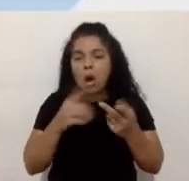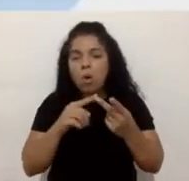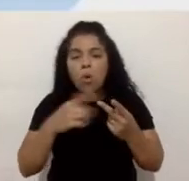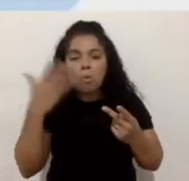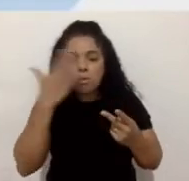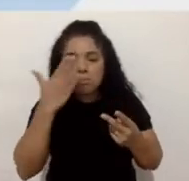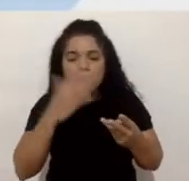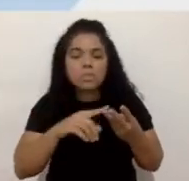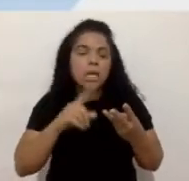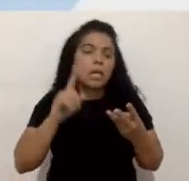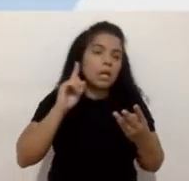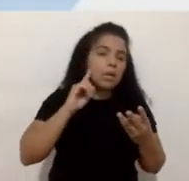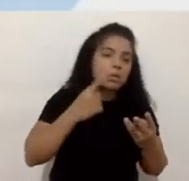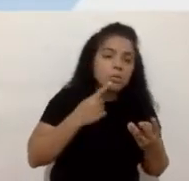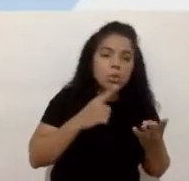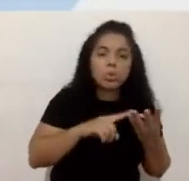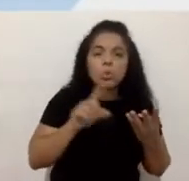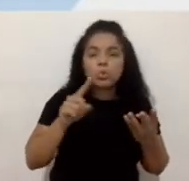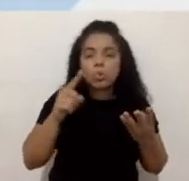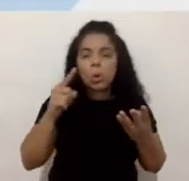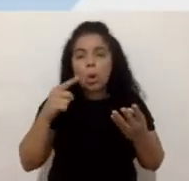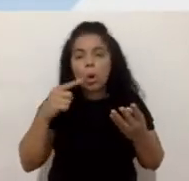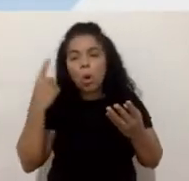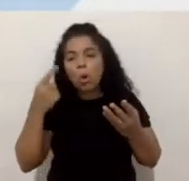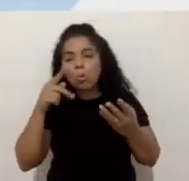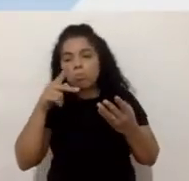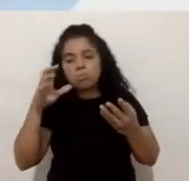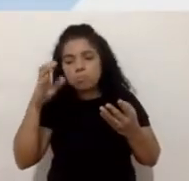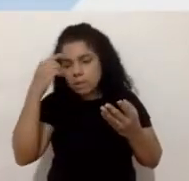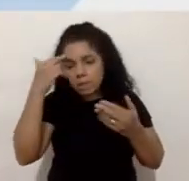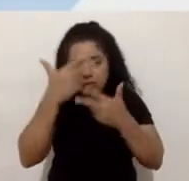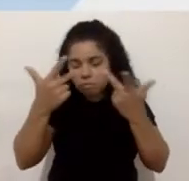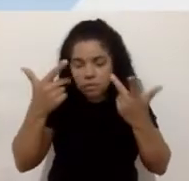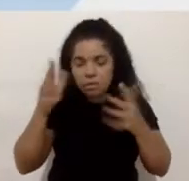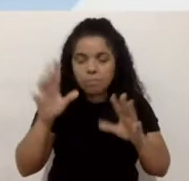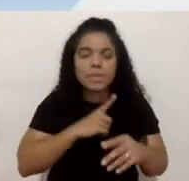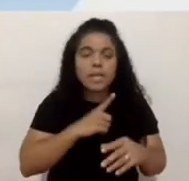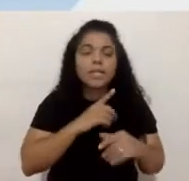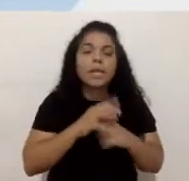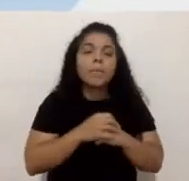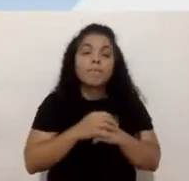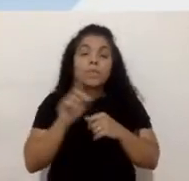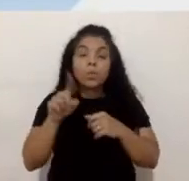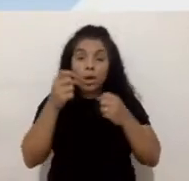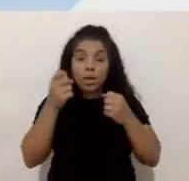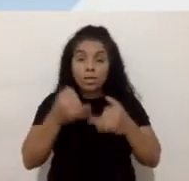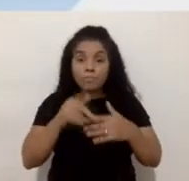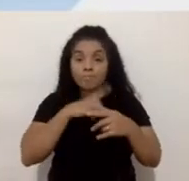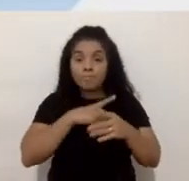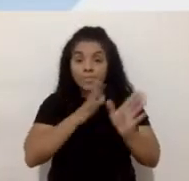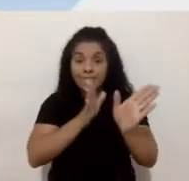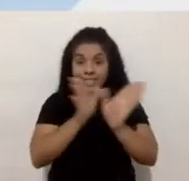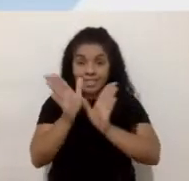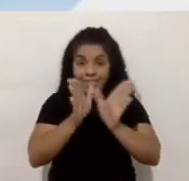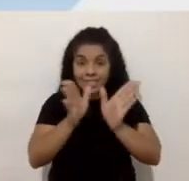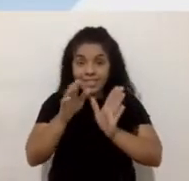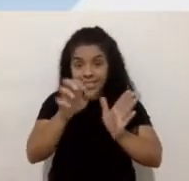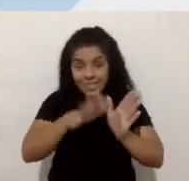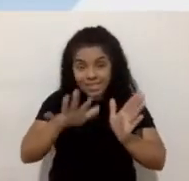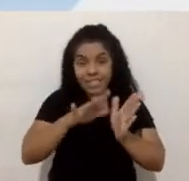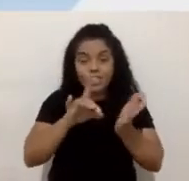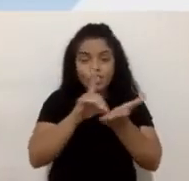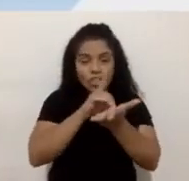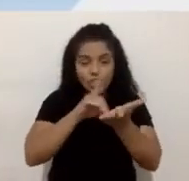auditiva ou intelectual que ela tem. E quando a gente fala de acessibilidade para o universo digital, é muito comum a gente